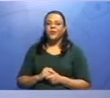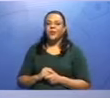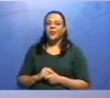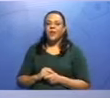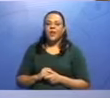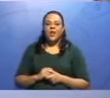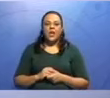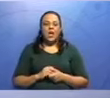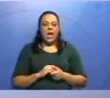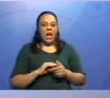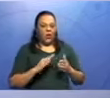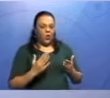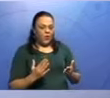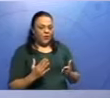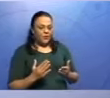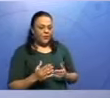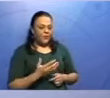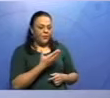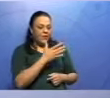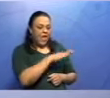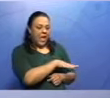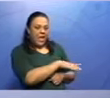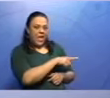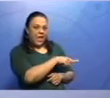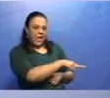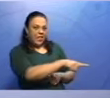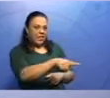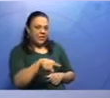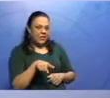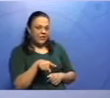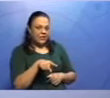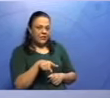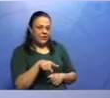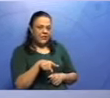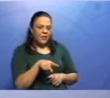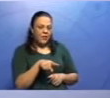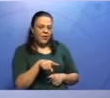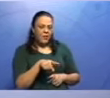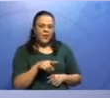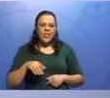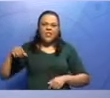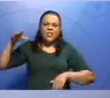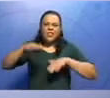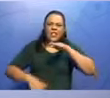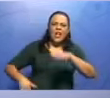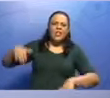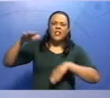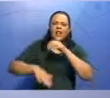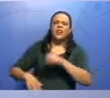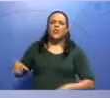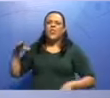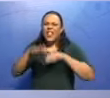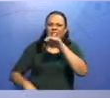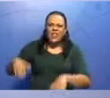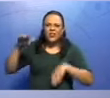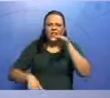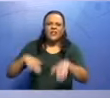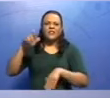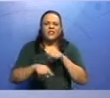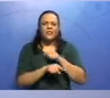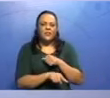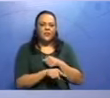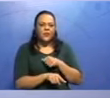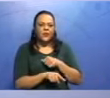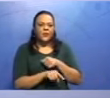nadaram rapidamente, esse rapidamente, lembra? É um adverbio, então é como se fosse um brinco, eu posso tirar da frase, ou só os alunos